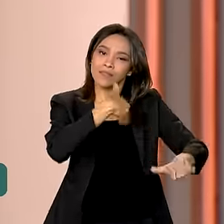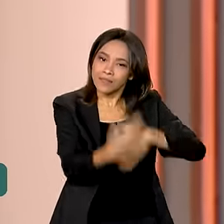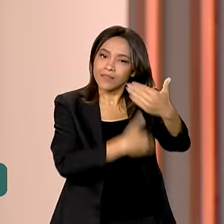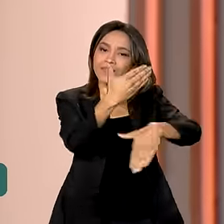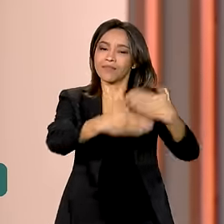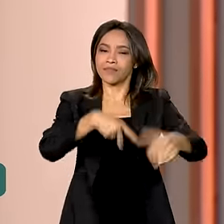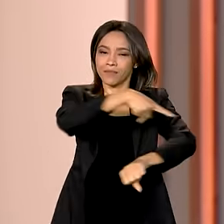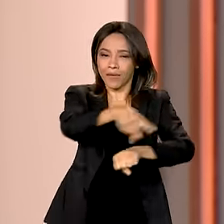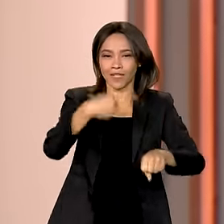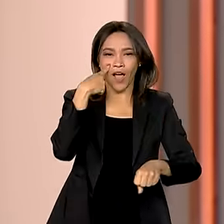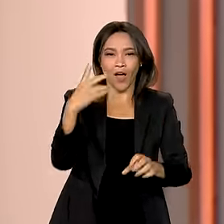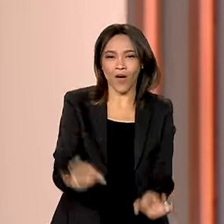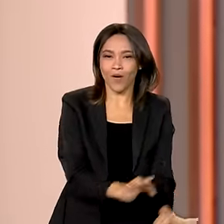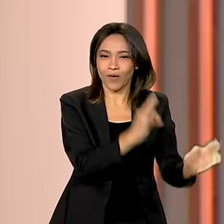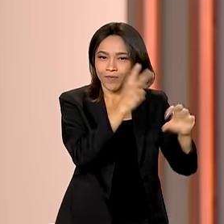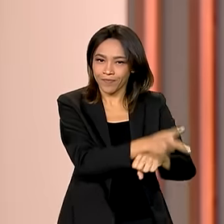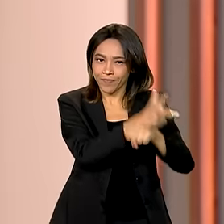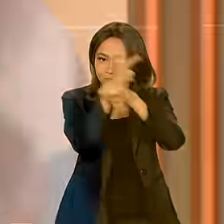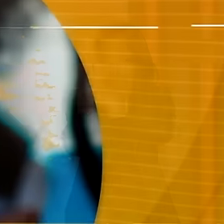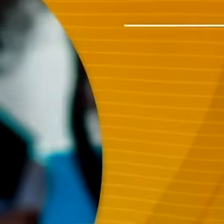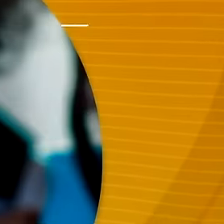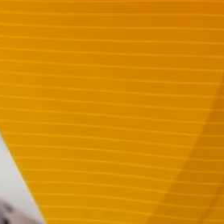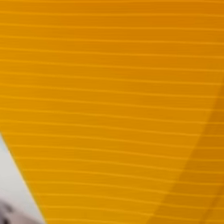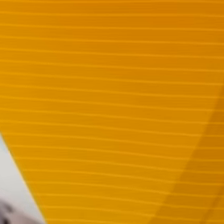Confira na reportagem de Carolina Lima.